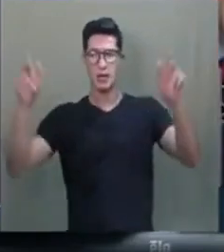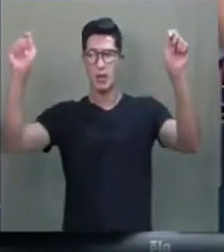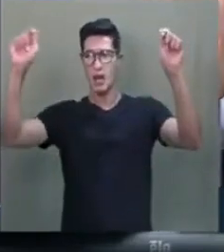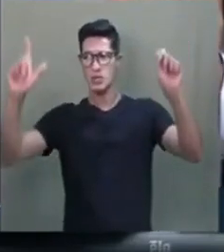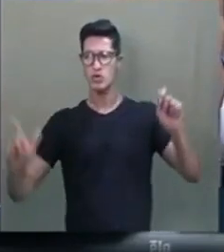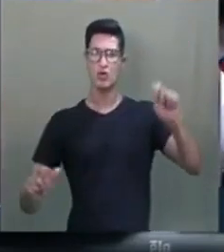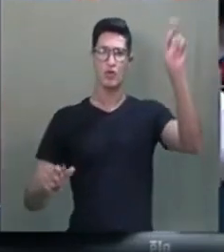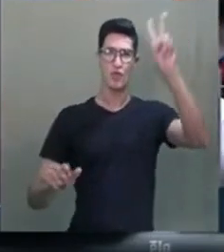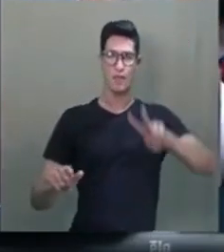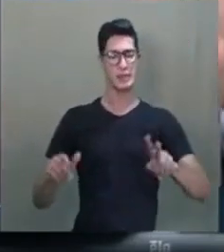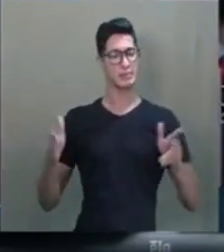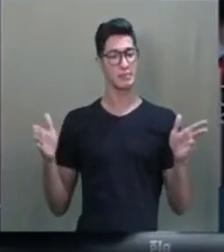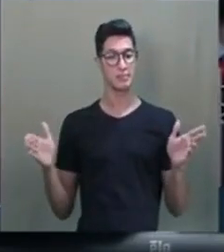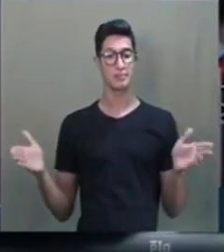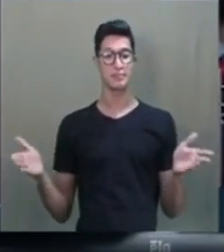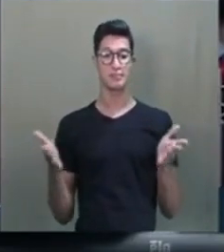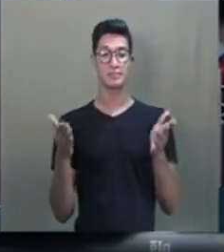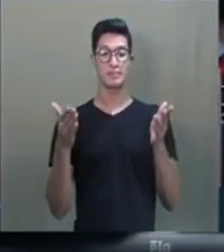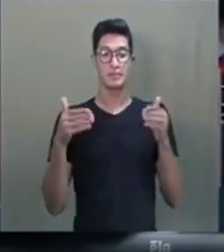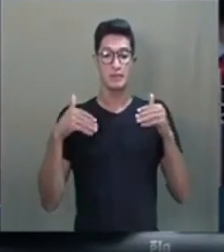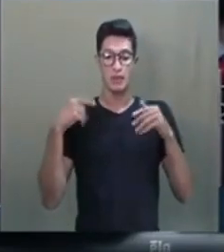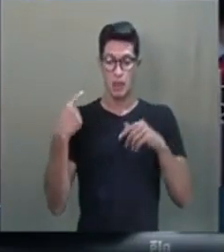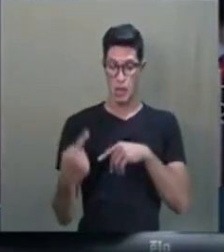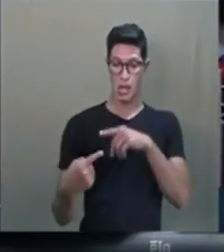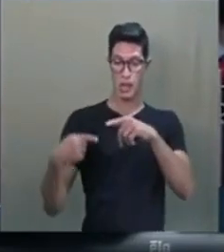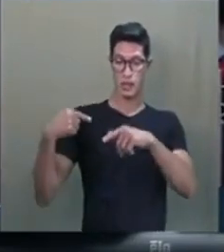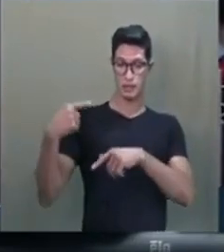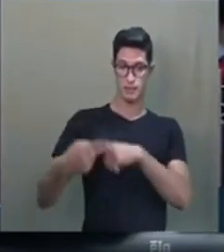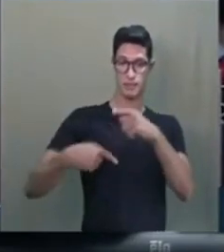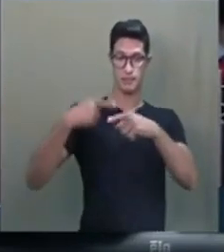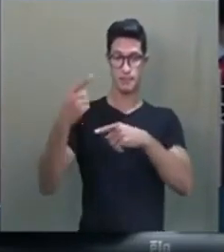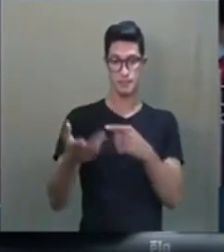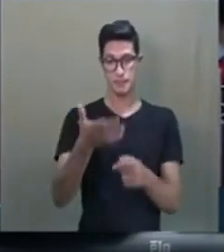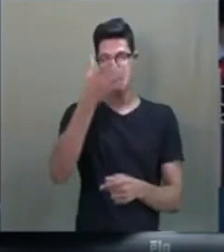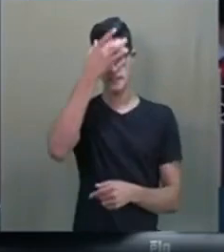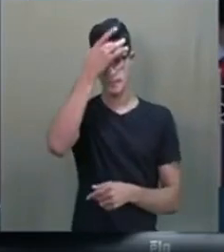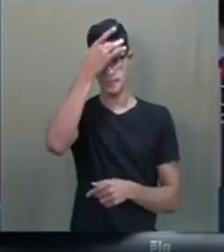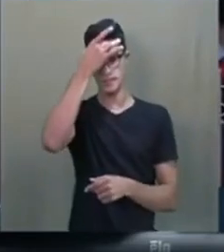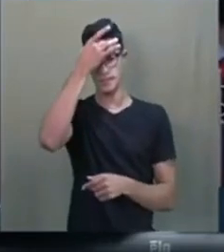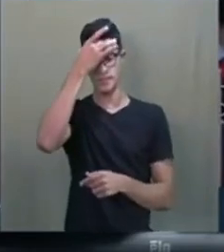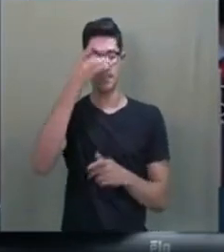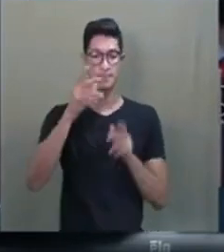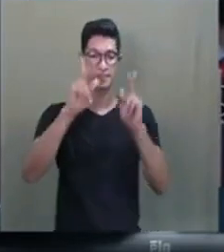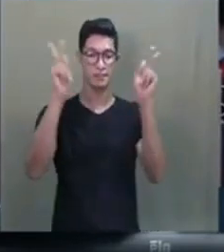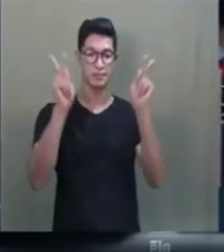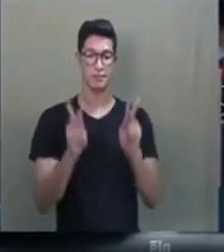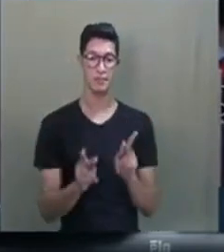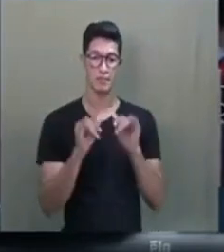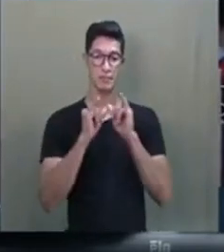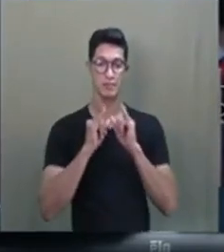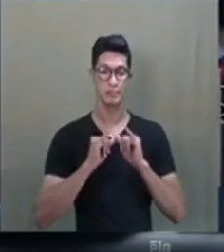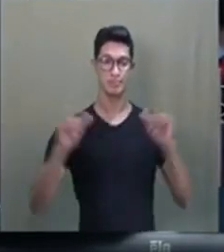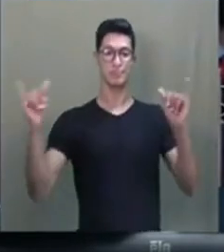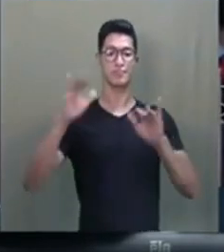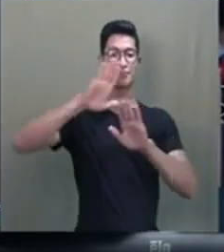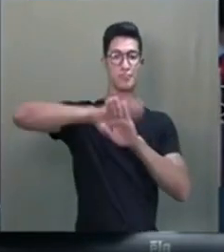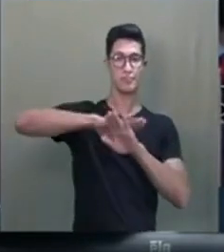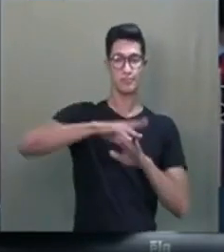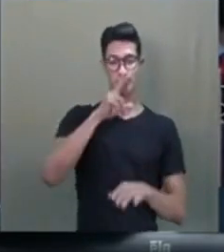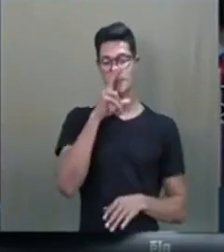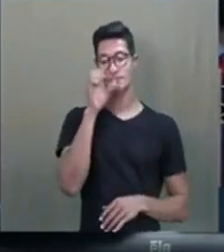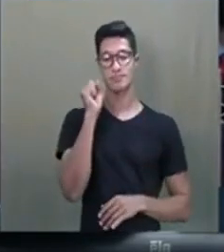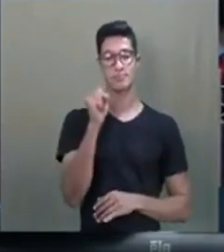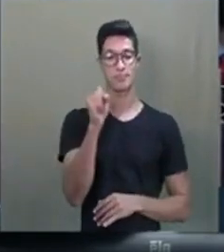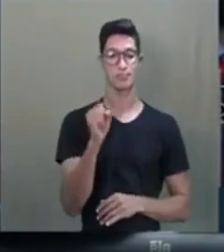vermelho e branco. E isso foi passando para o consciente e inconsciente, uma mensagem subliminar muito forte,